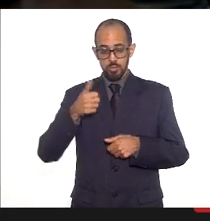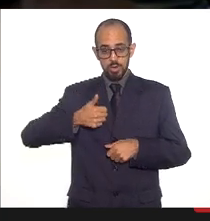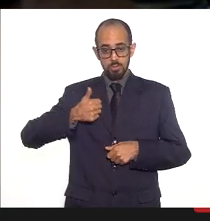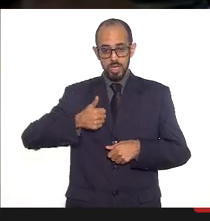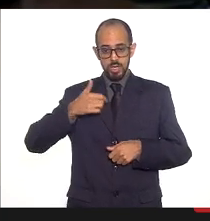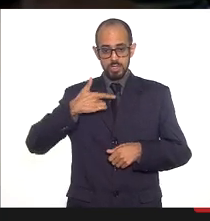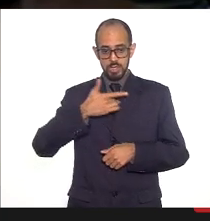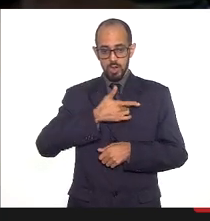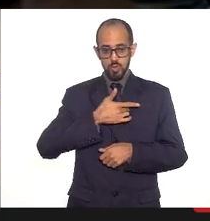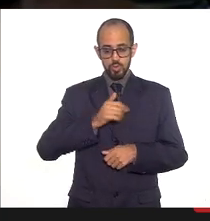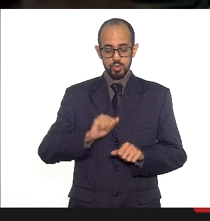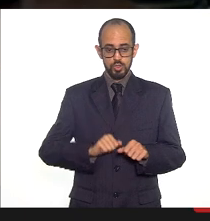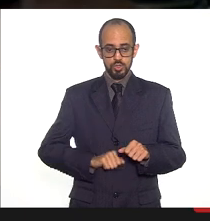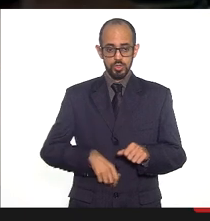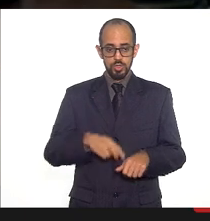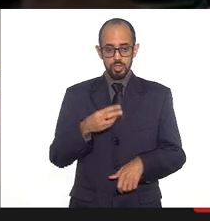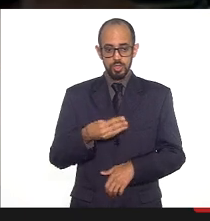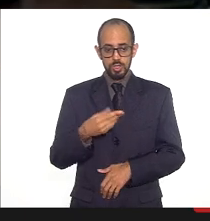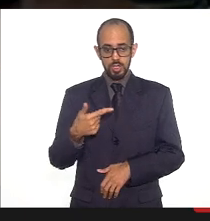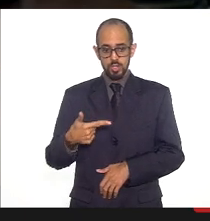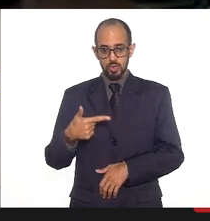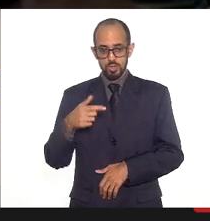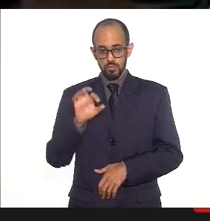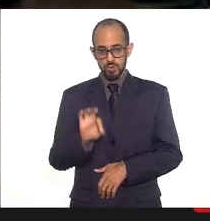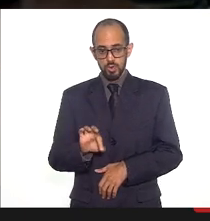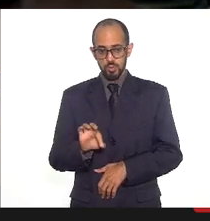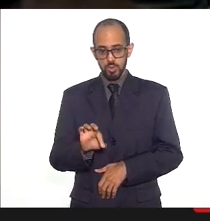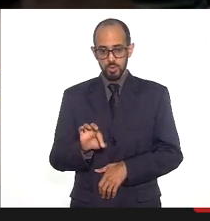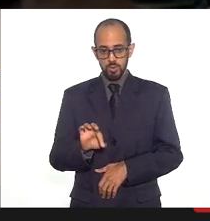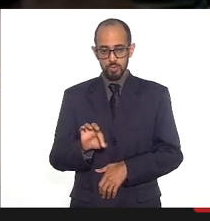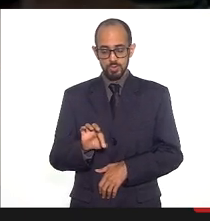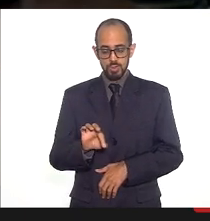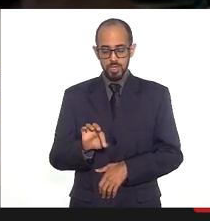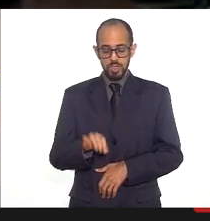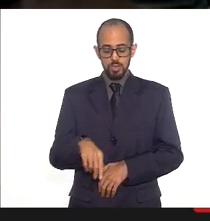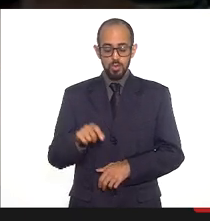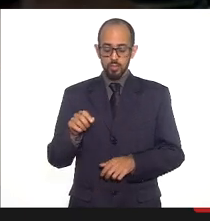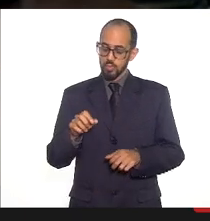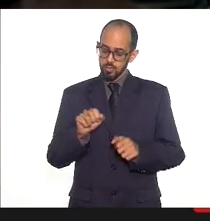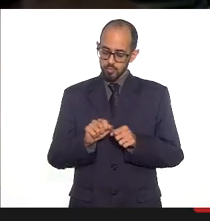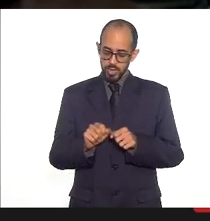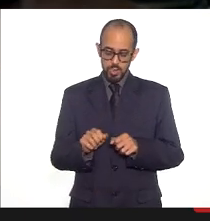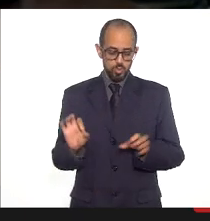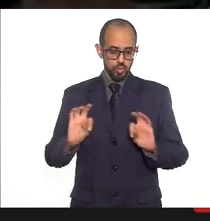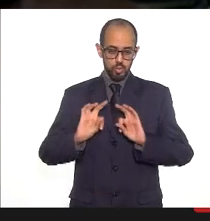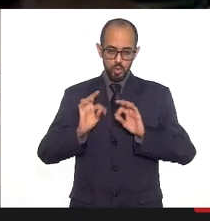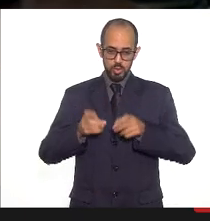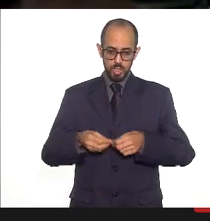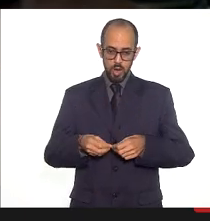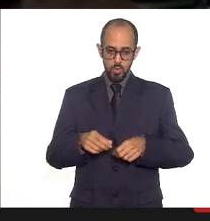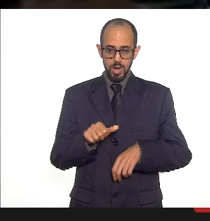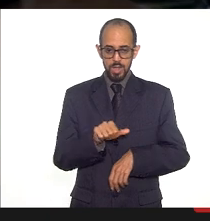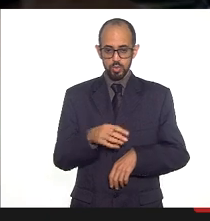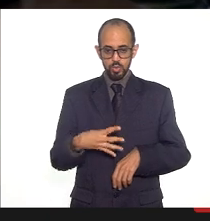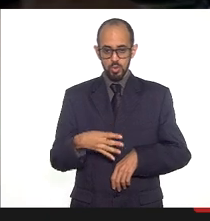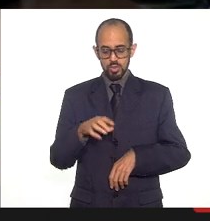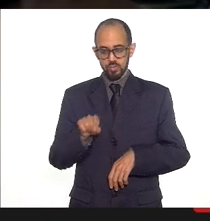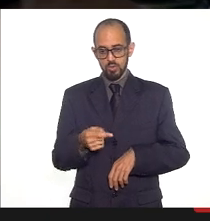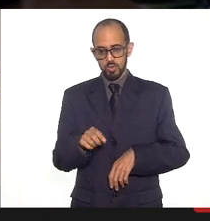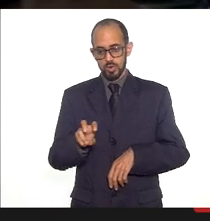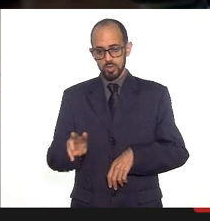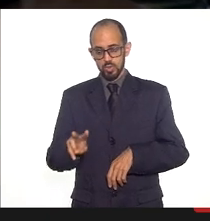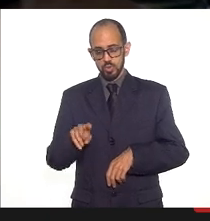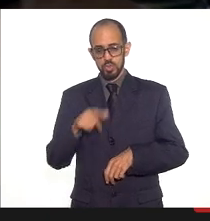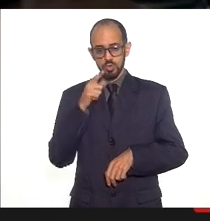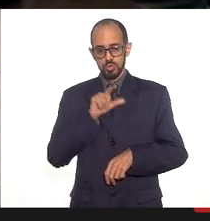32,4% foram cumpridas integralmente e 14,2% alcançaram